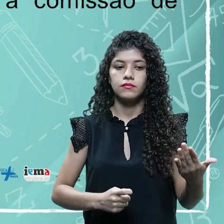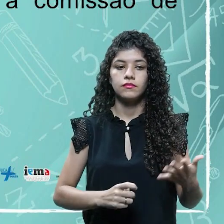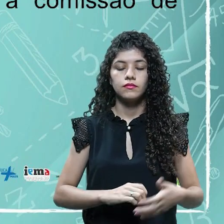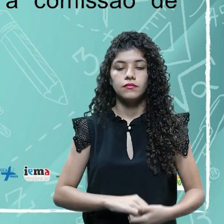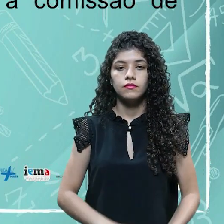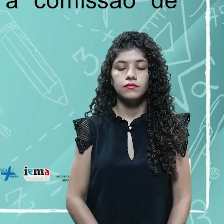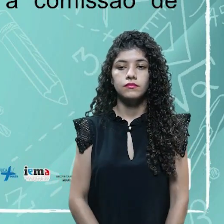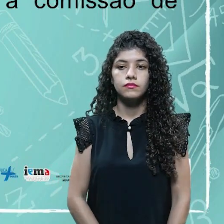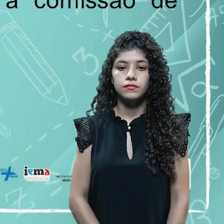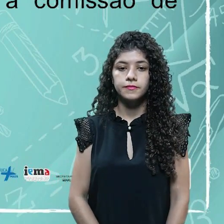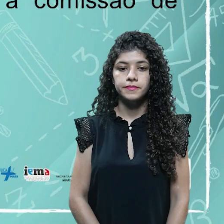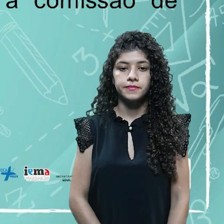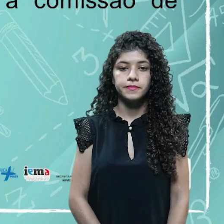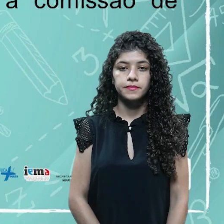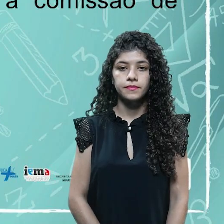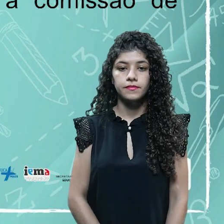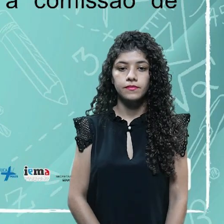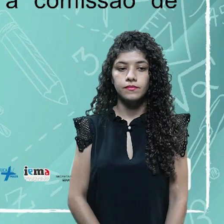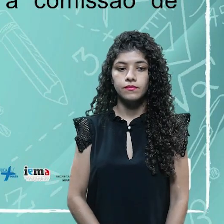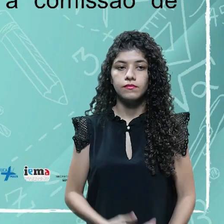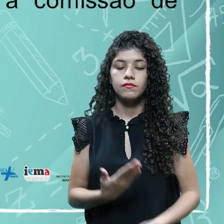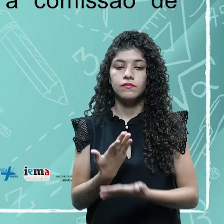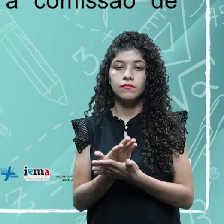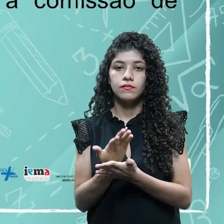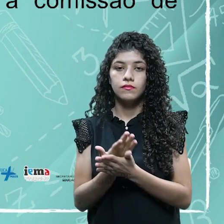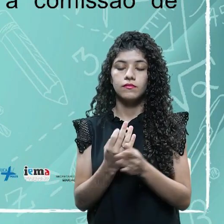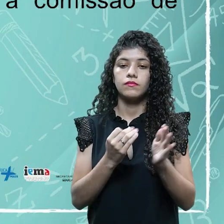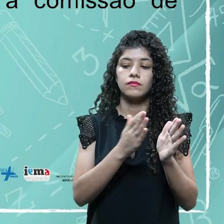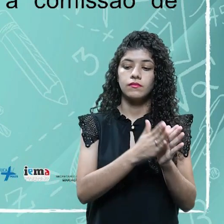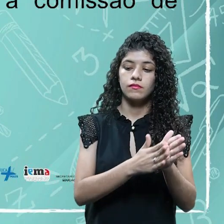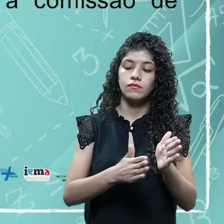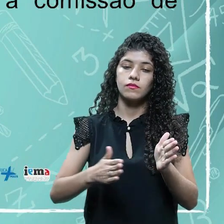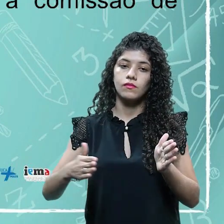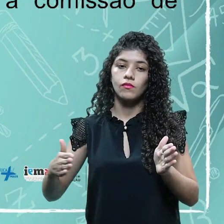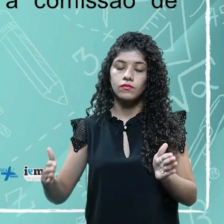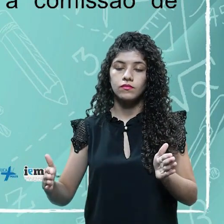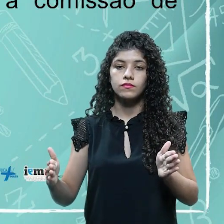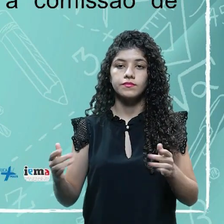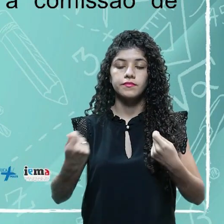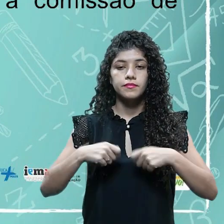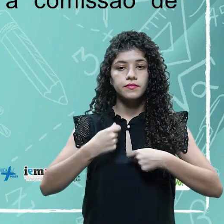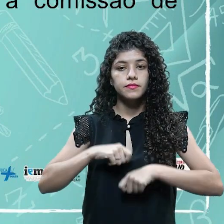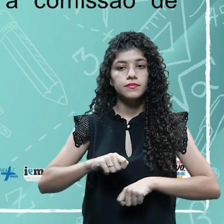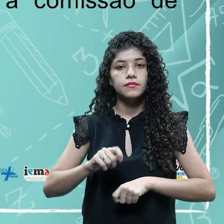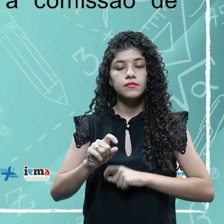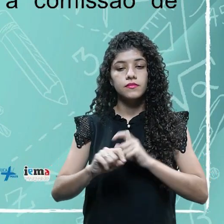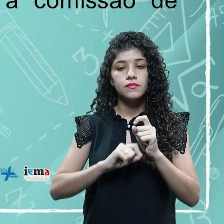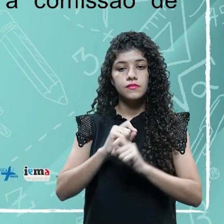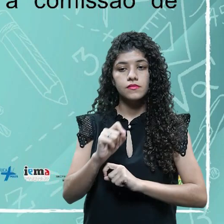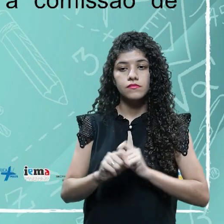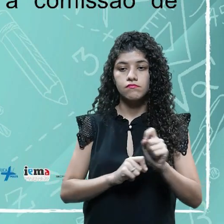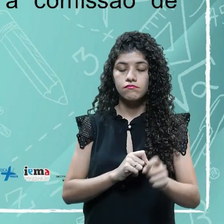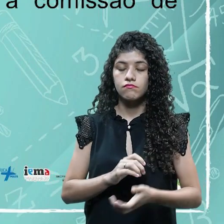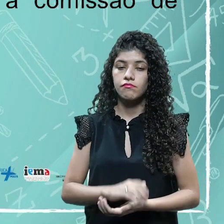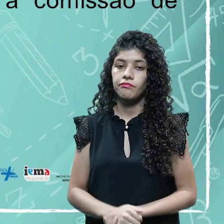uma comissão de formatura, né? A gente viu a ordem das solenidades, o que precisa ser feito em ordem,